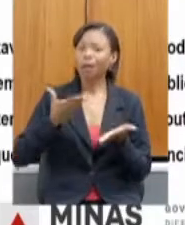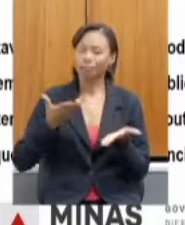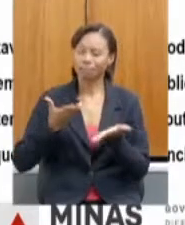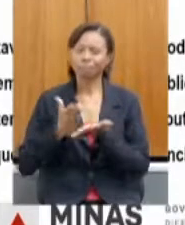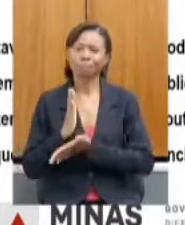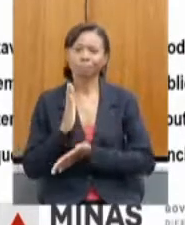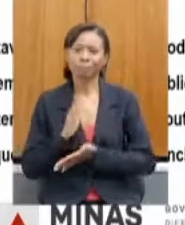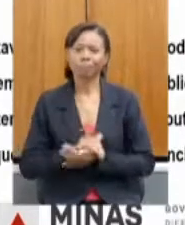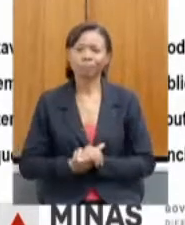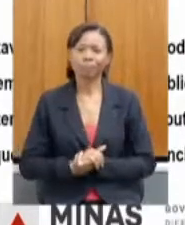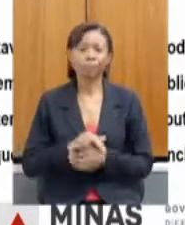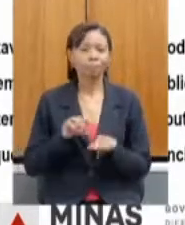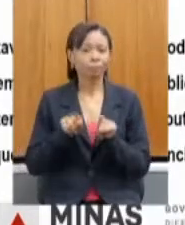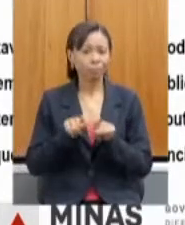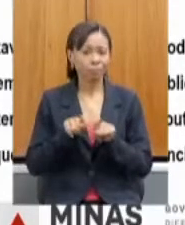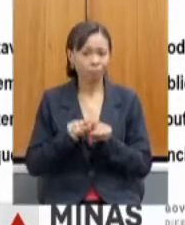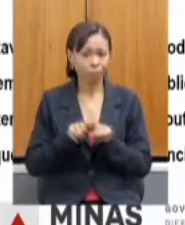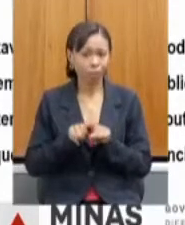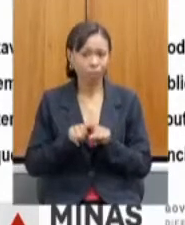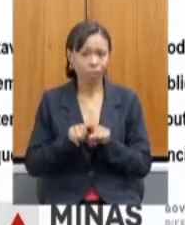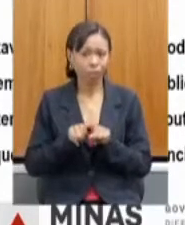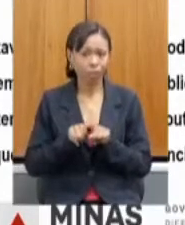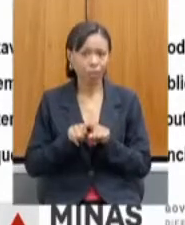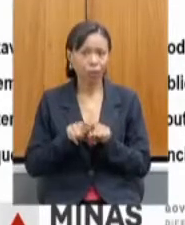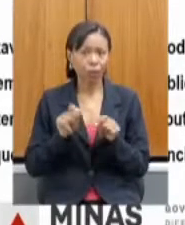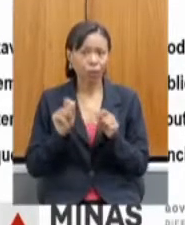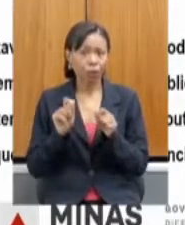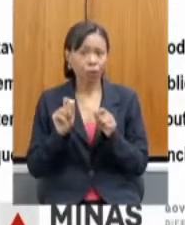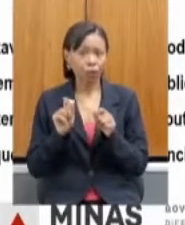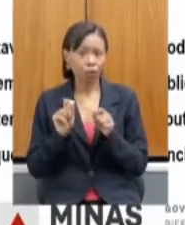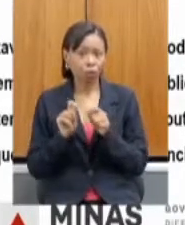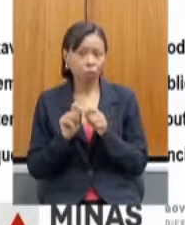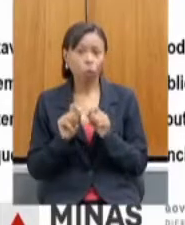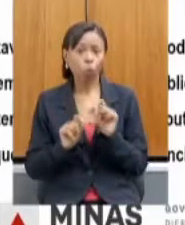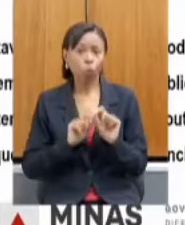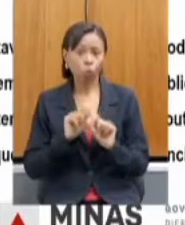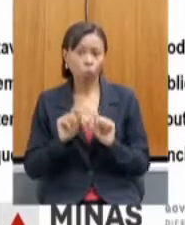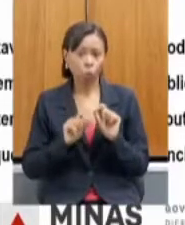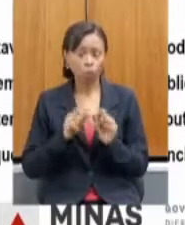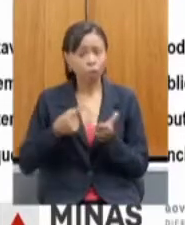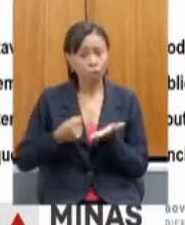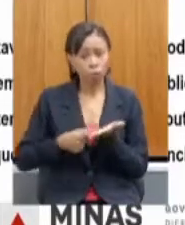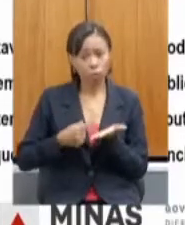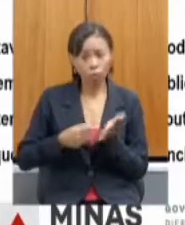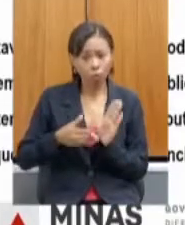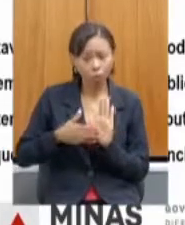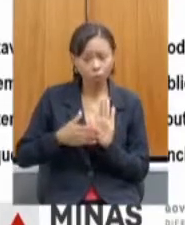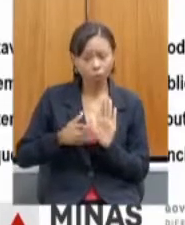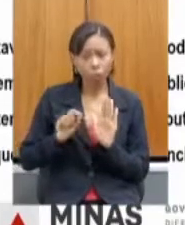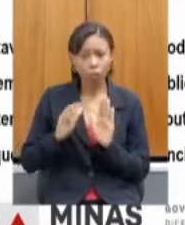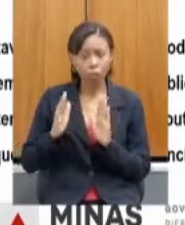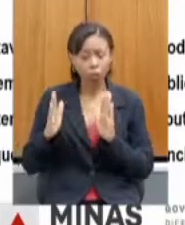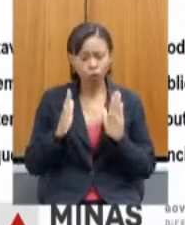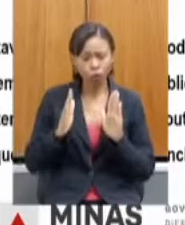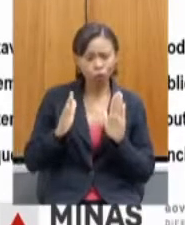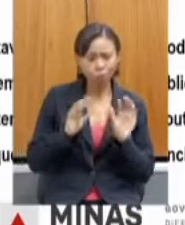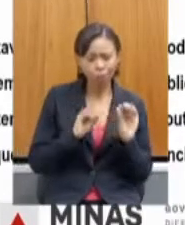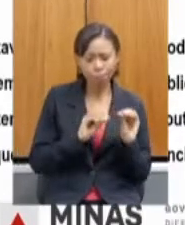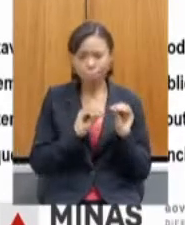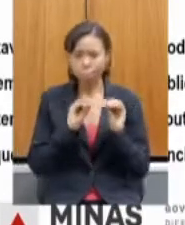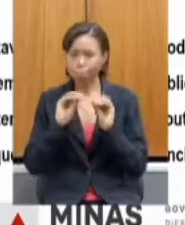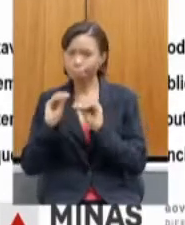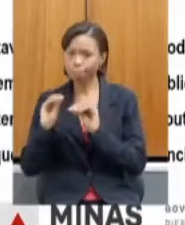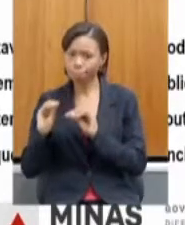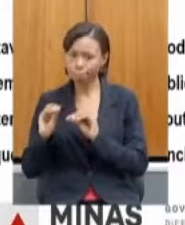E também foi feita uma atuação para que os nossos prazos de cobrança fossem prorrogados, da mesma forma que o fez a Agência